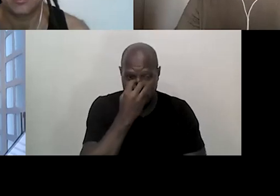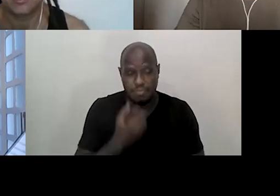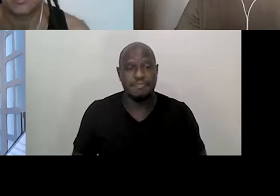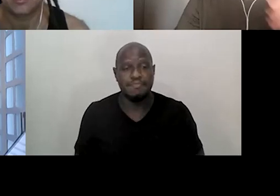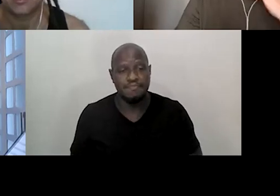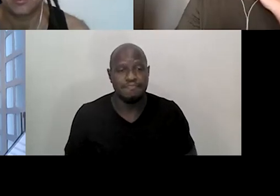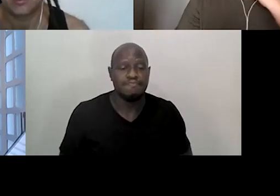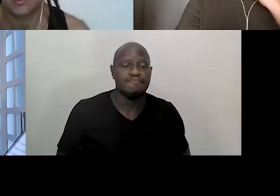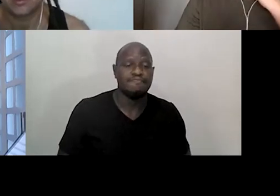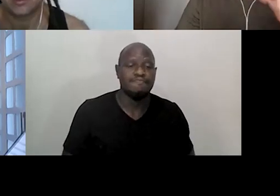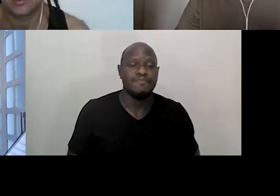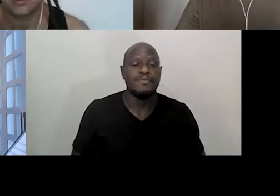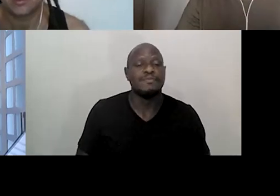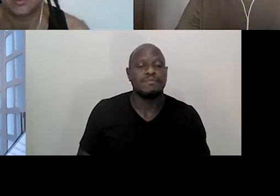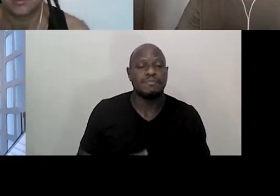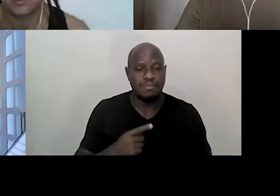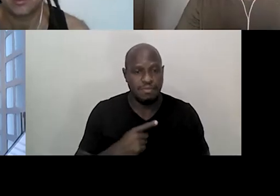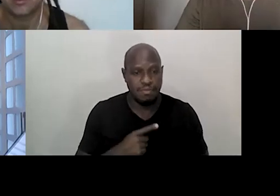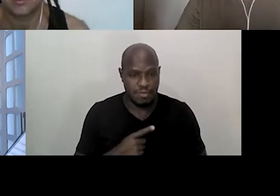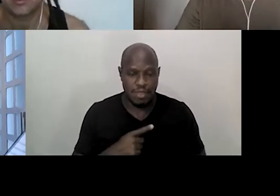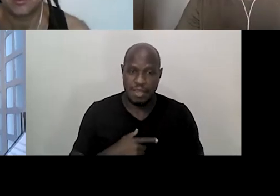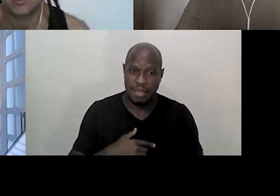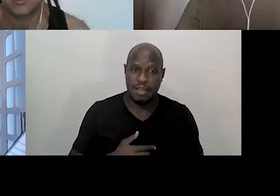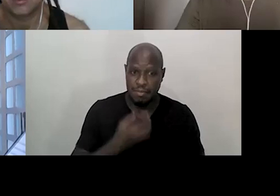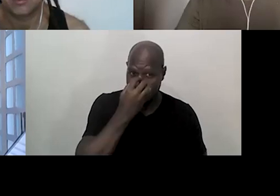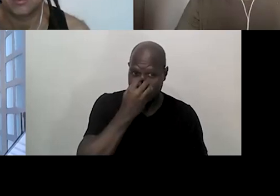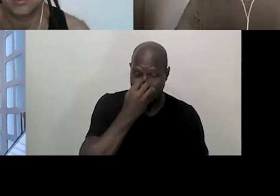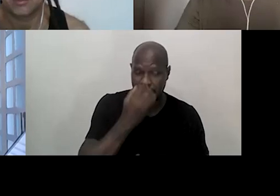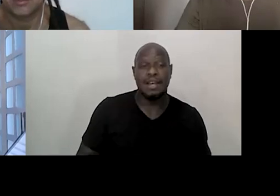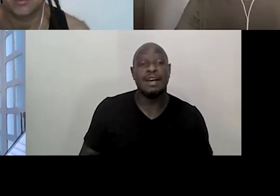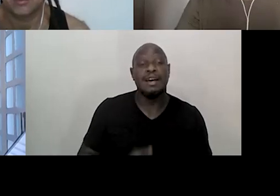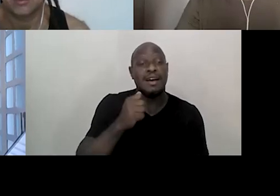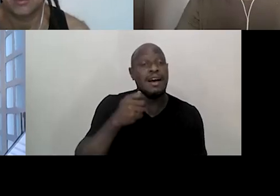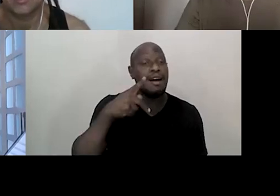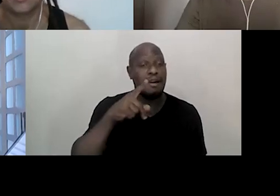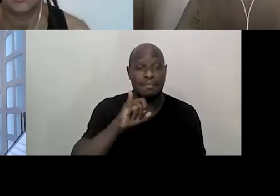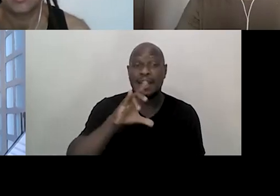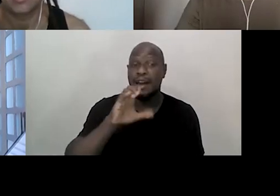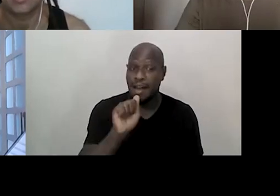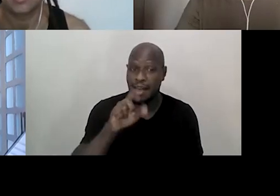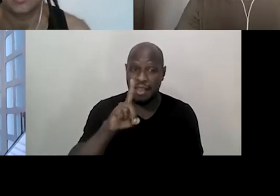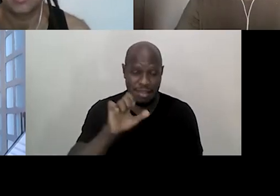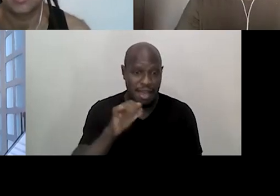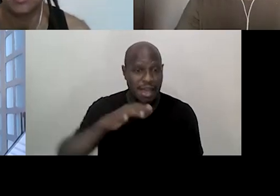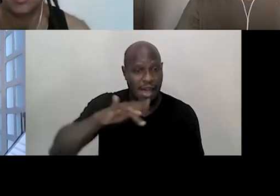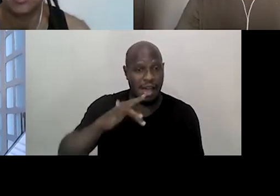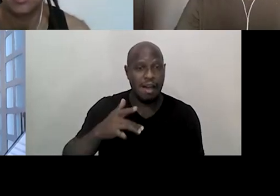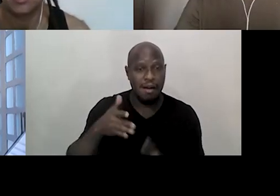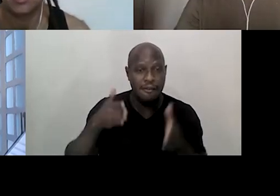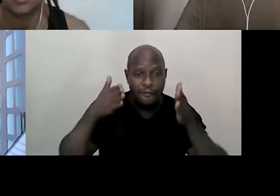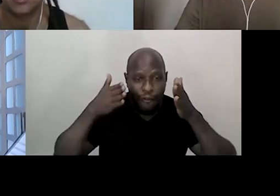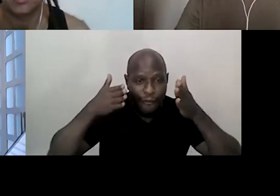aplicada, que eu estou dando esse nome mesmo ultimamente, palhaçaria aplicada à saúde mental.